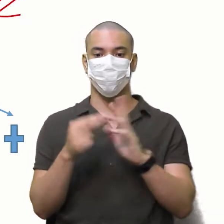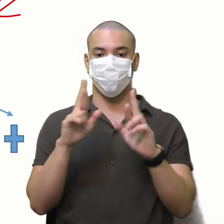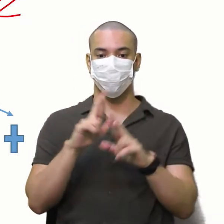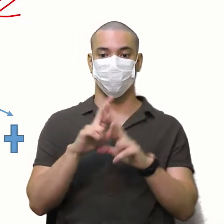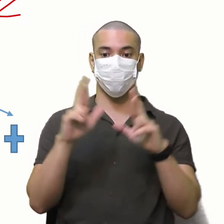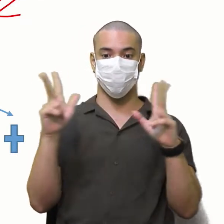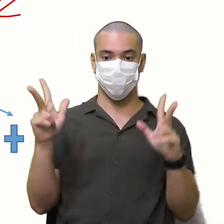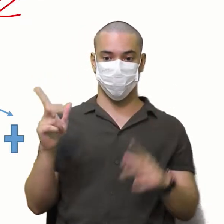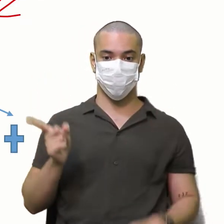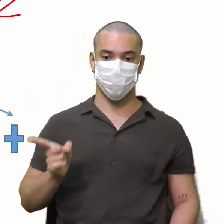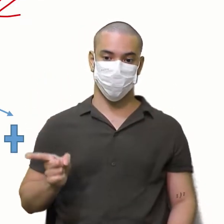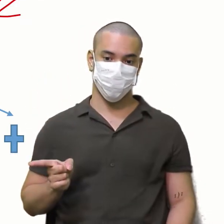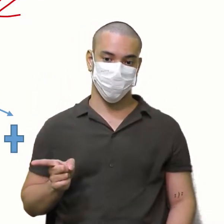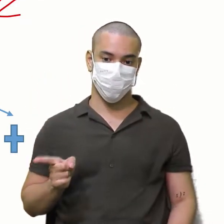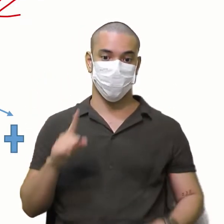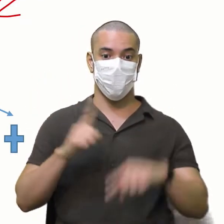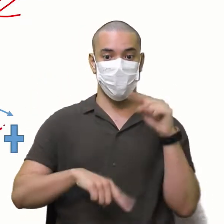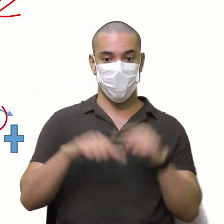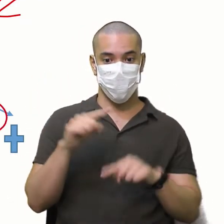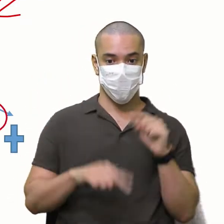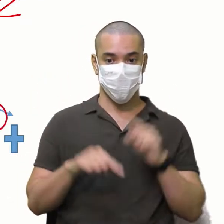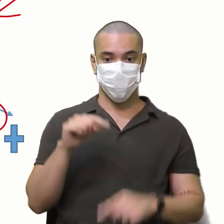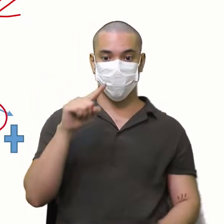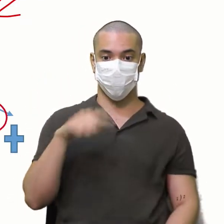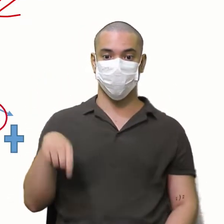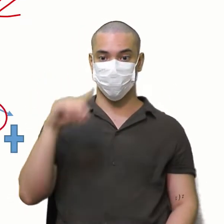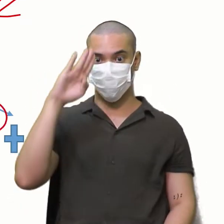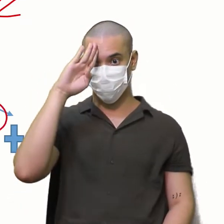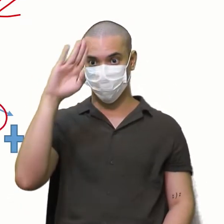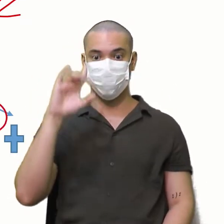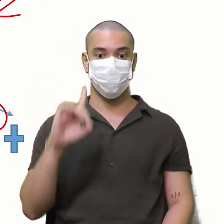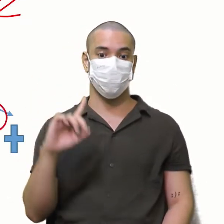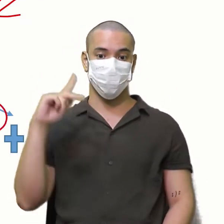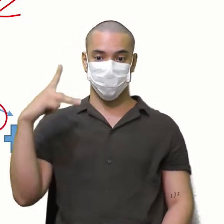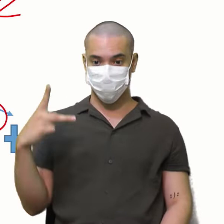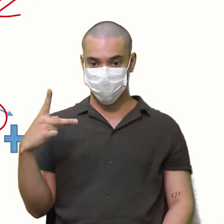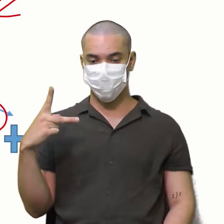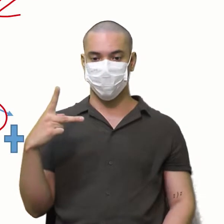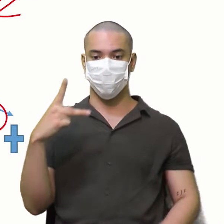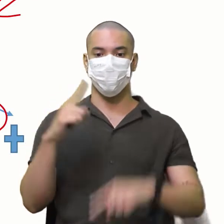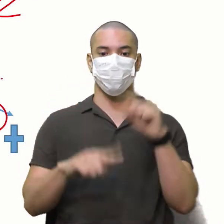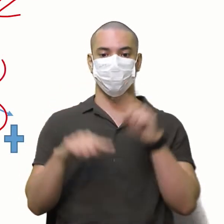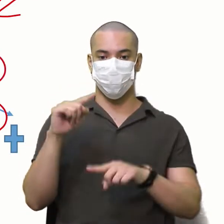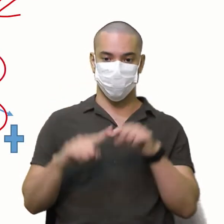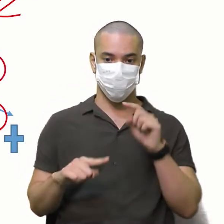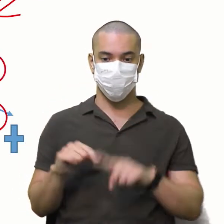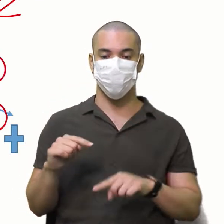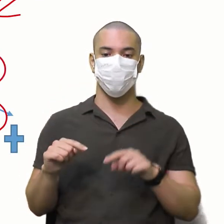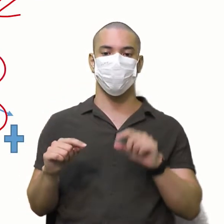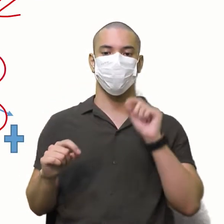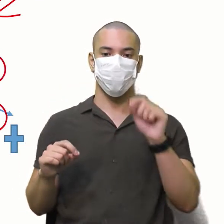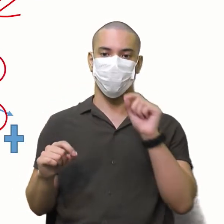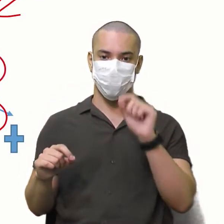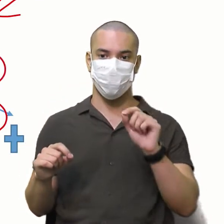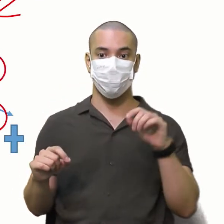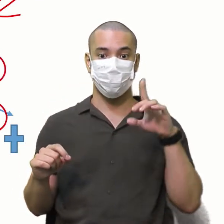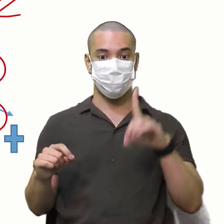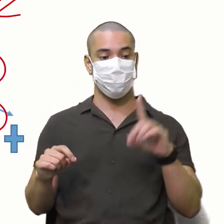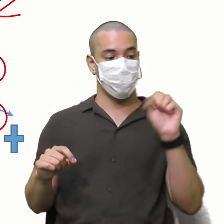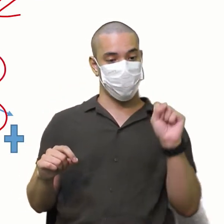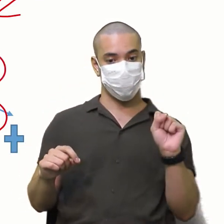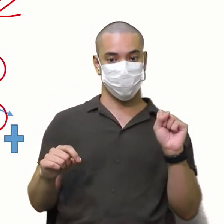Entre diagonal O produto da diagonal principal E o produto da diagonal secundária